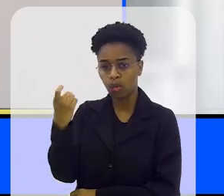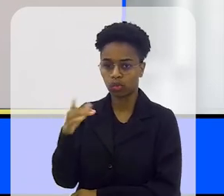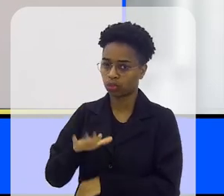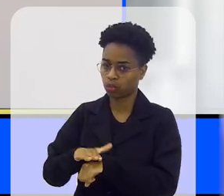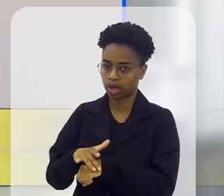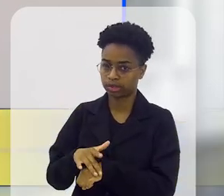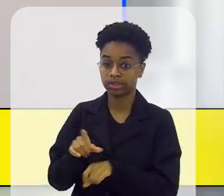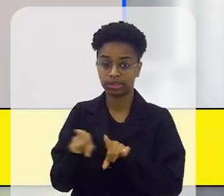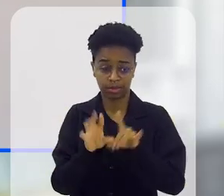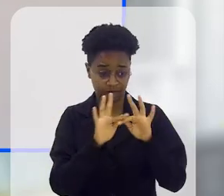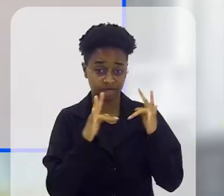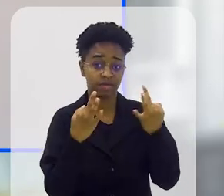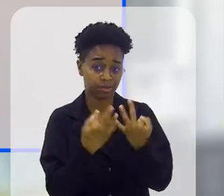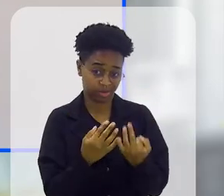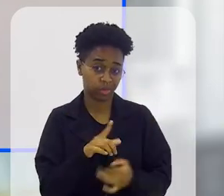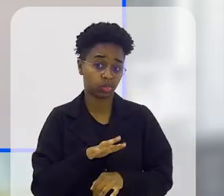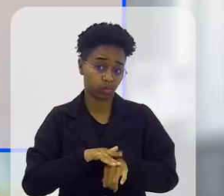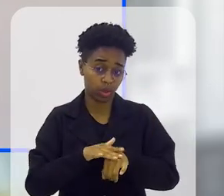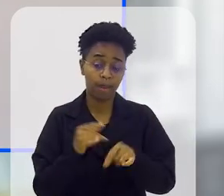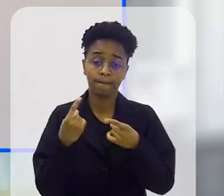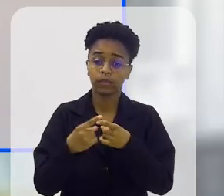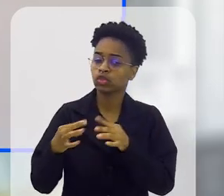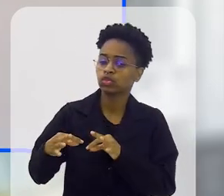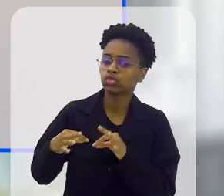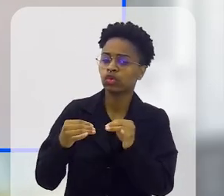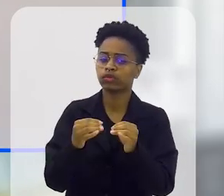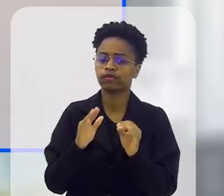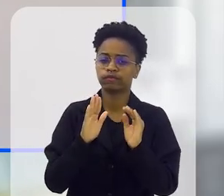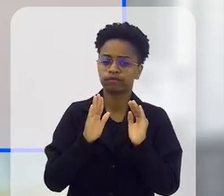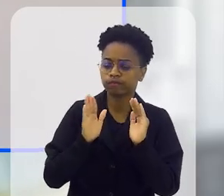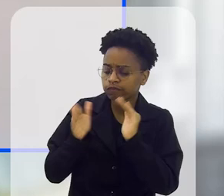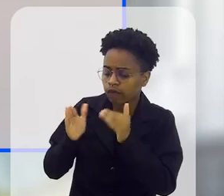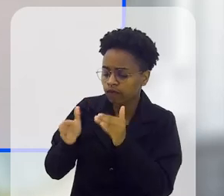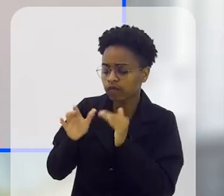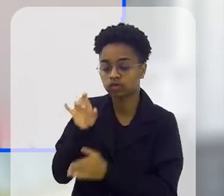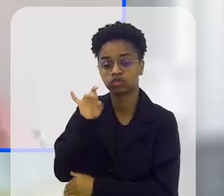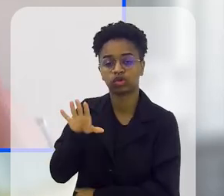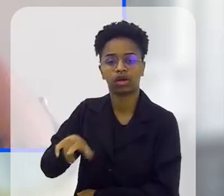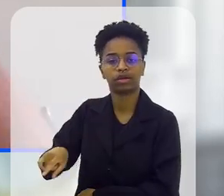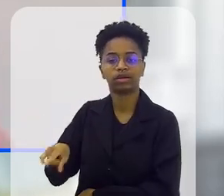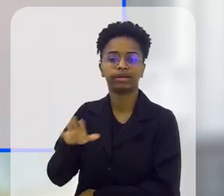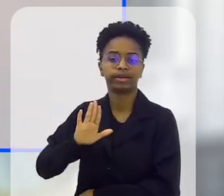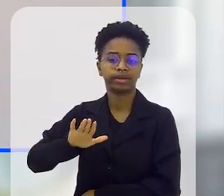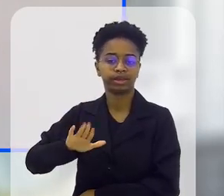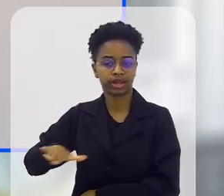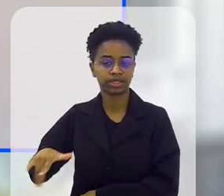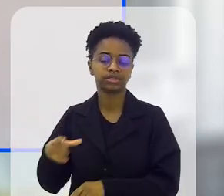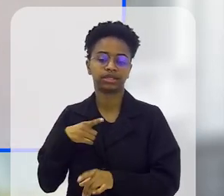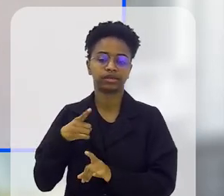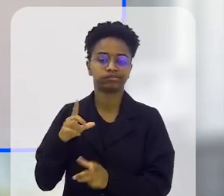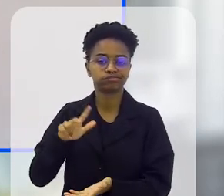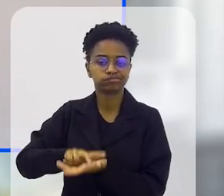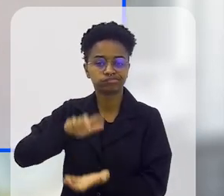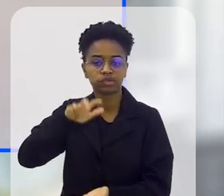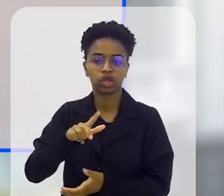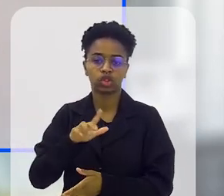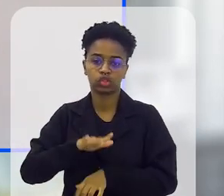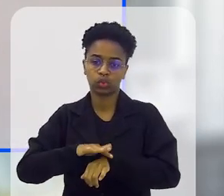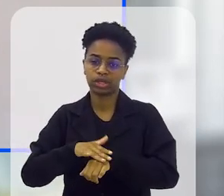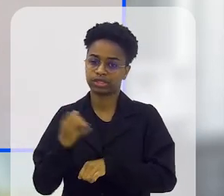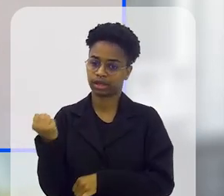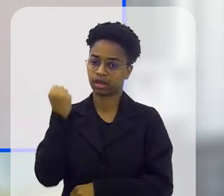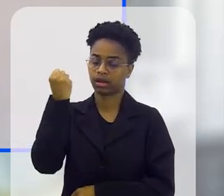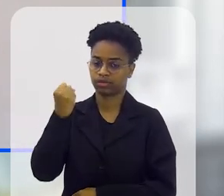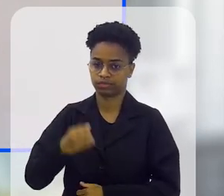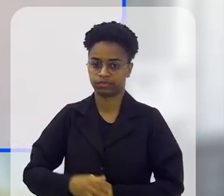a família inteira adoece. Todo mundo começa a viver em função daquela criança que tem uma doença com diagnóstico e recebe um diagnóstico de uma